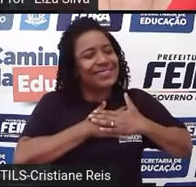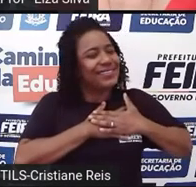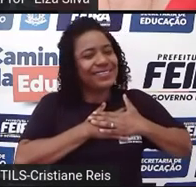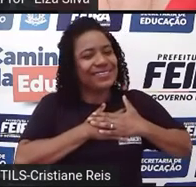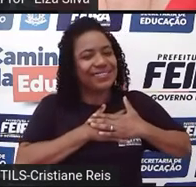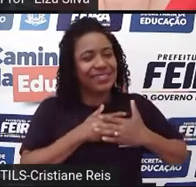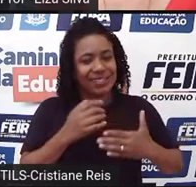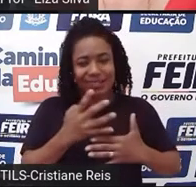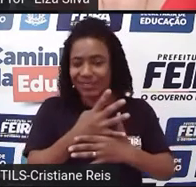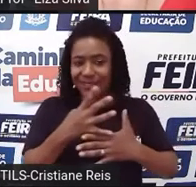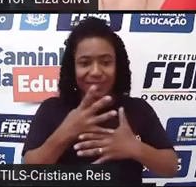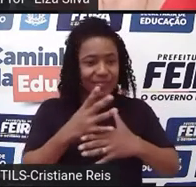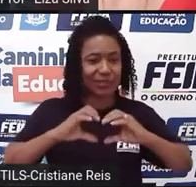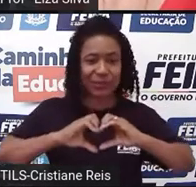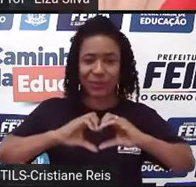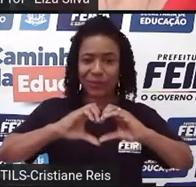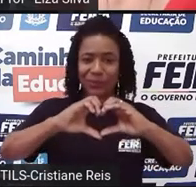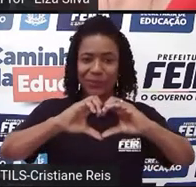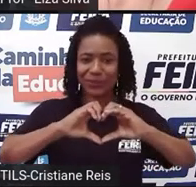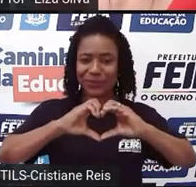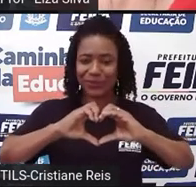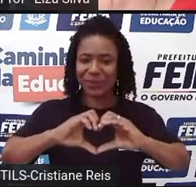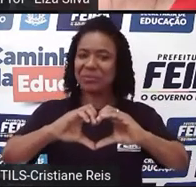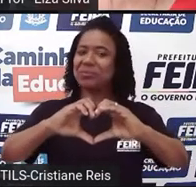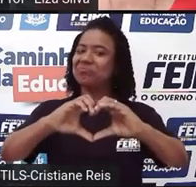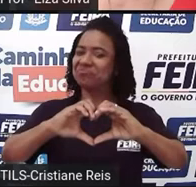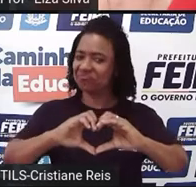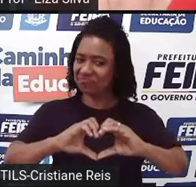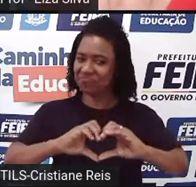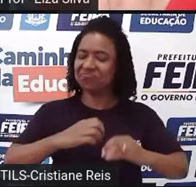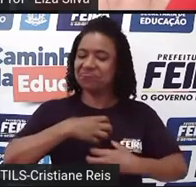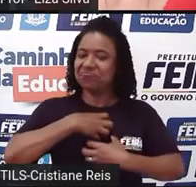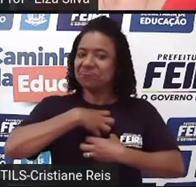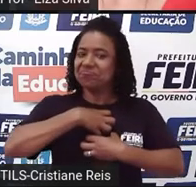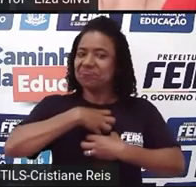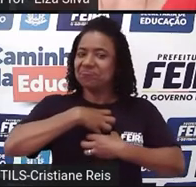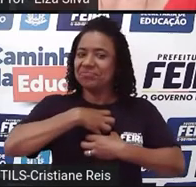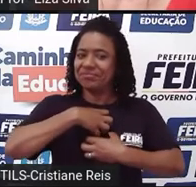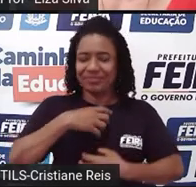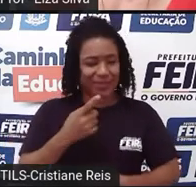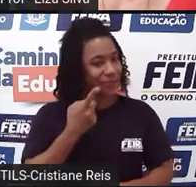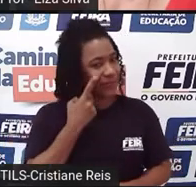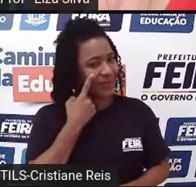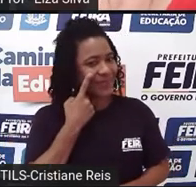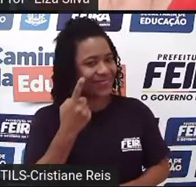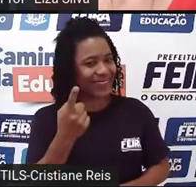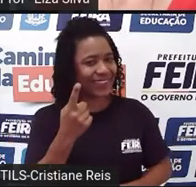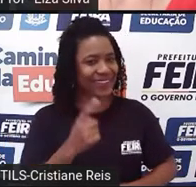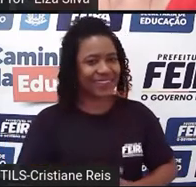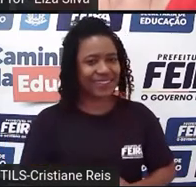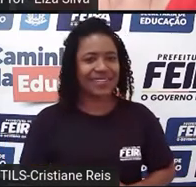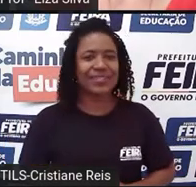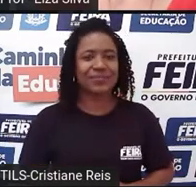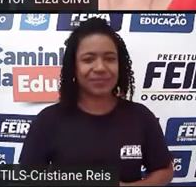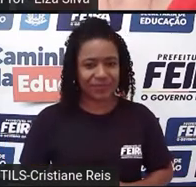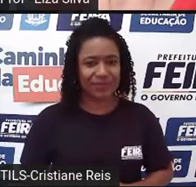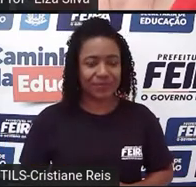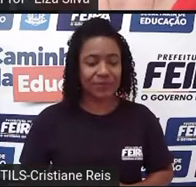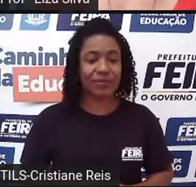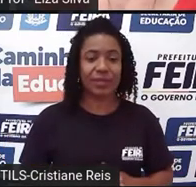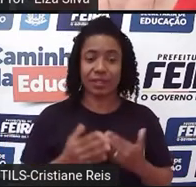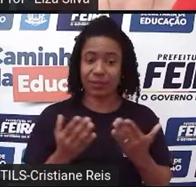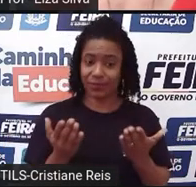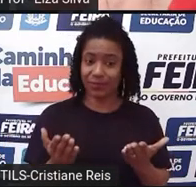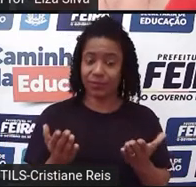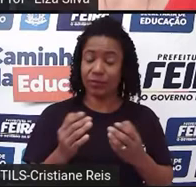casal. Ok? Então vamos lá. Para a gente conhecer a história de Romeu e